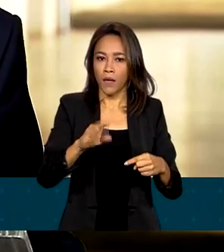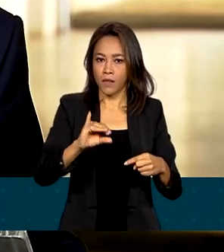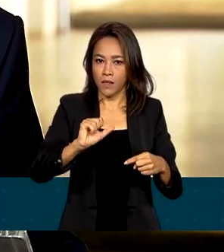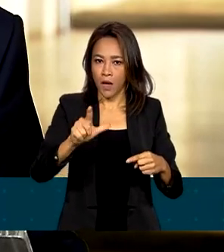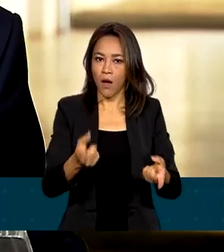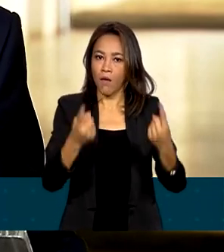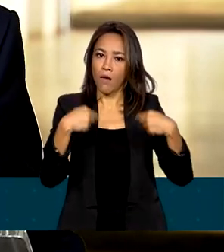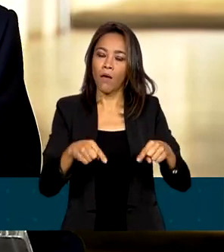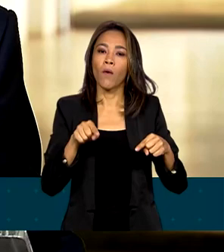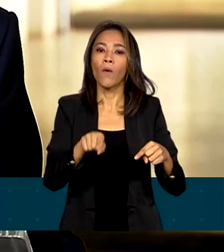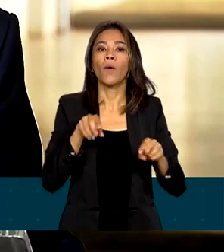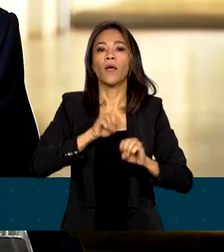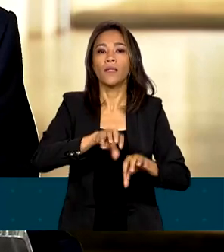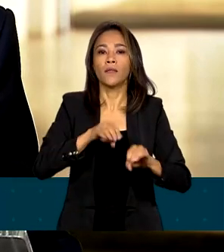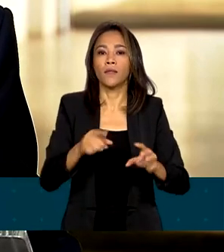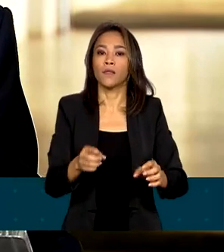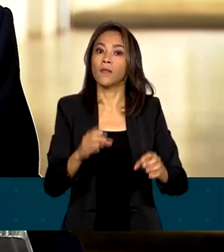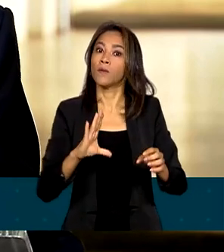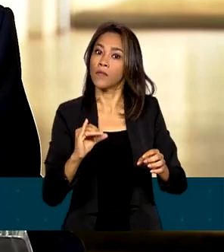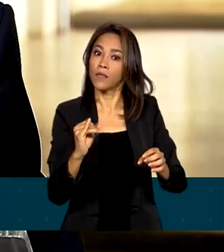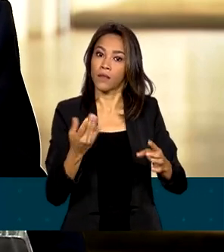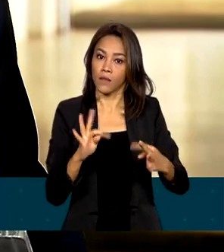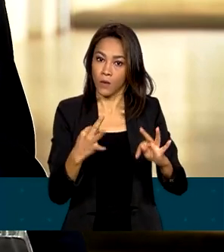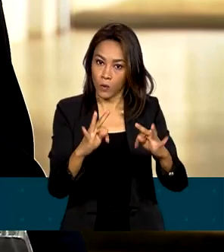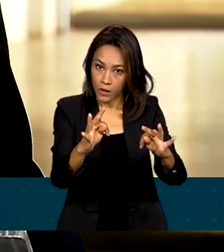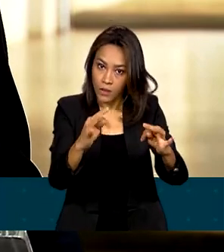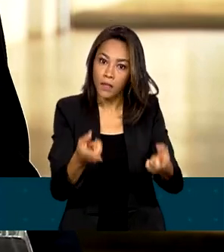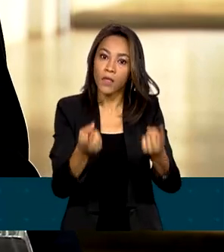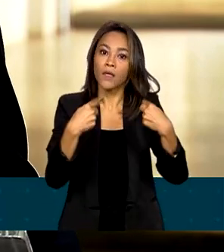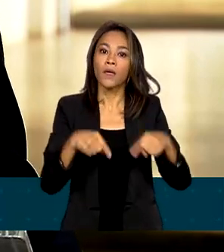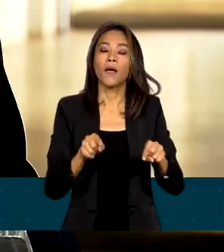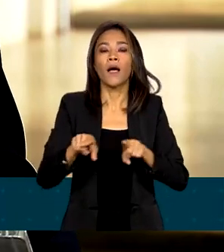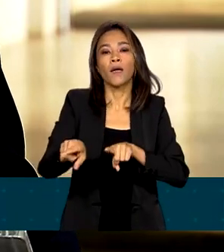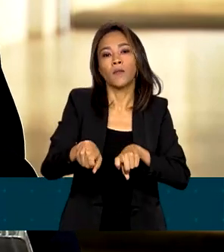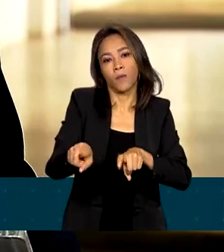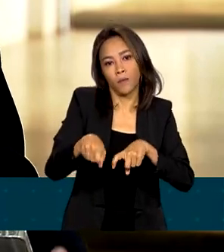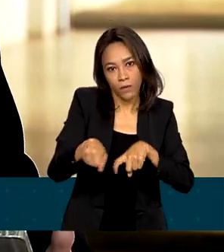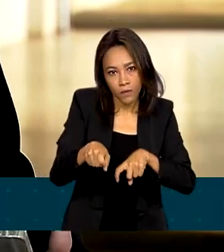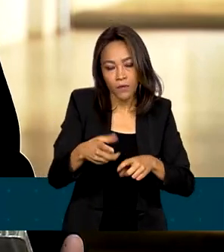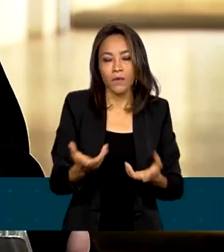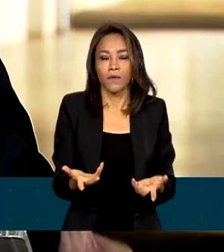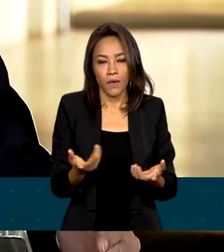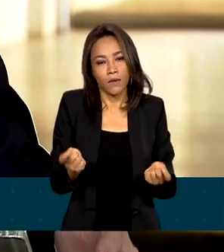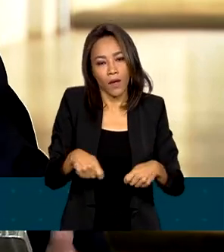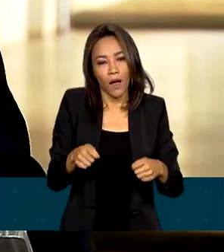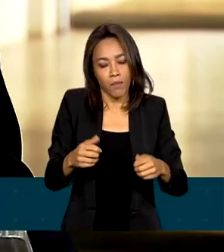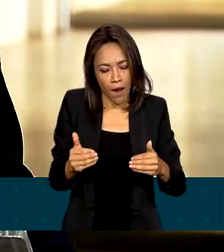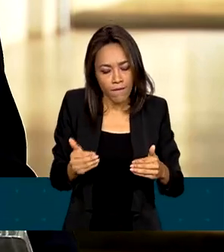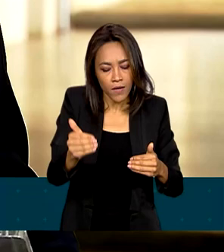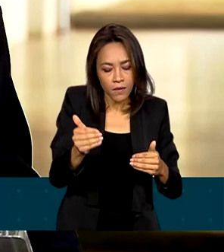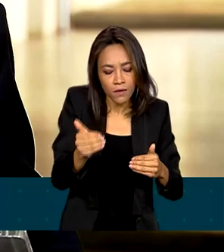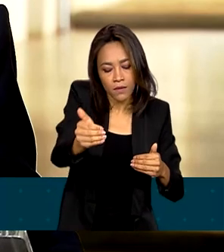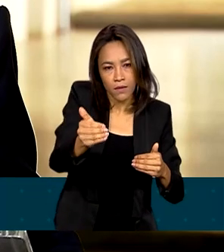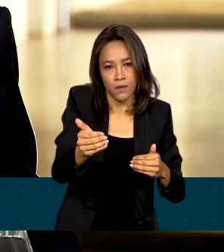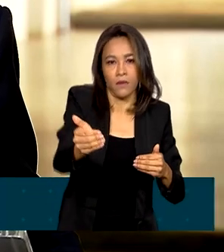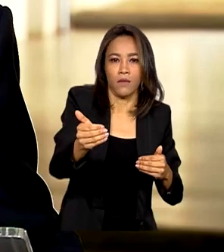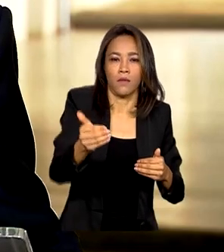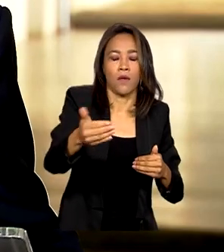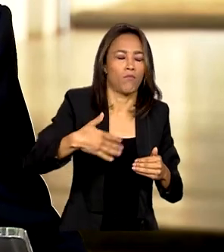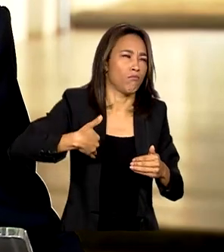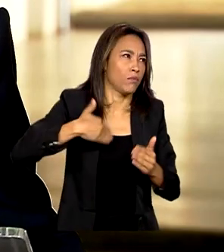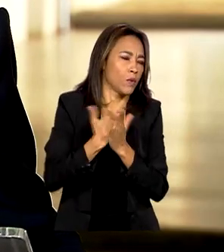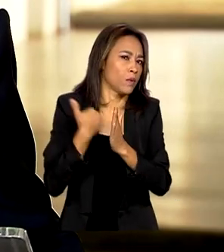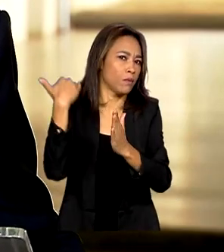educação, ciência e tecnologia, agricultura, é possível avançar ainda muito